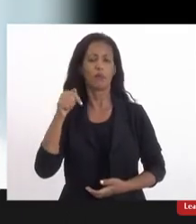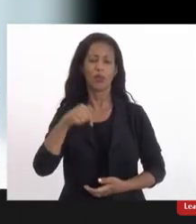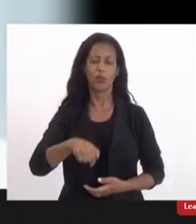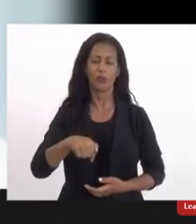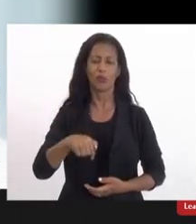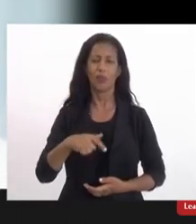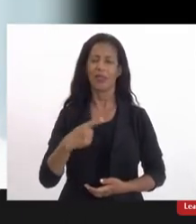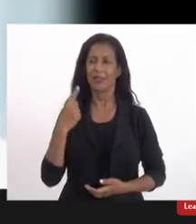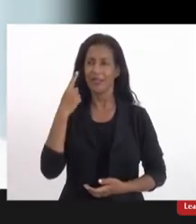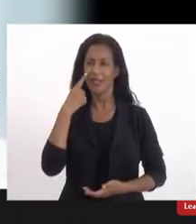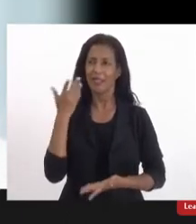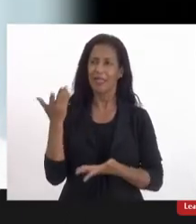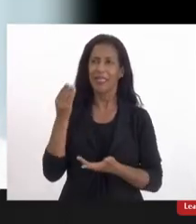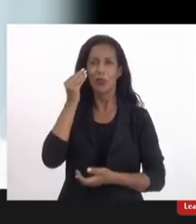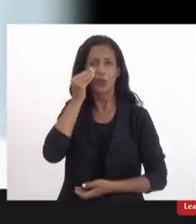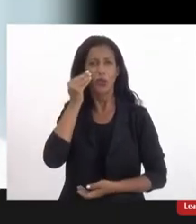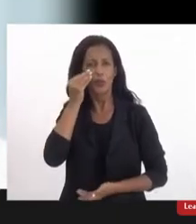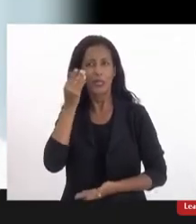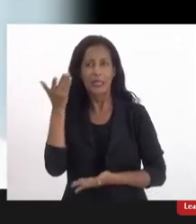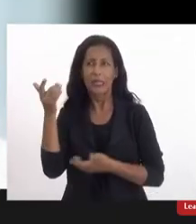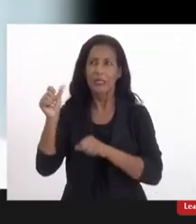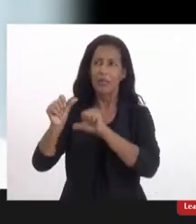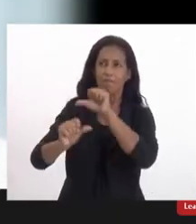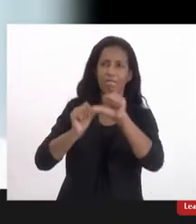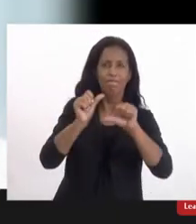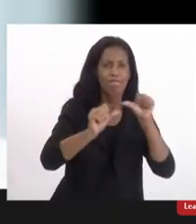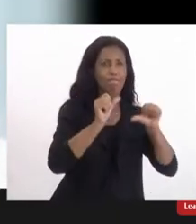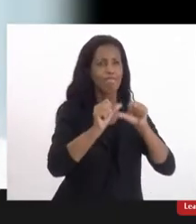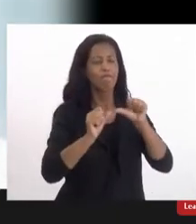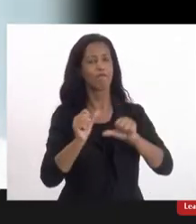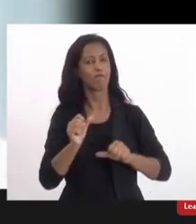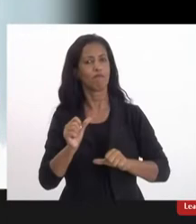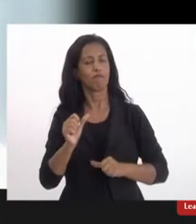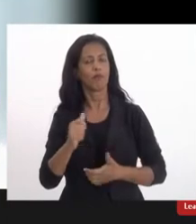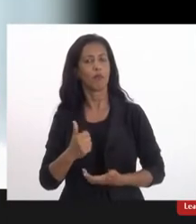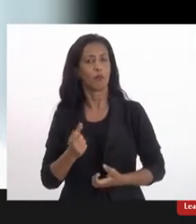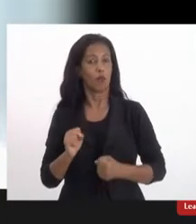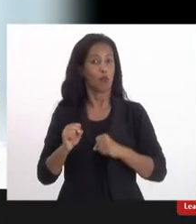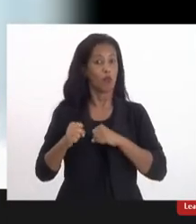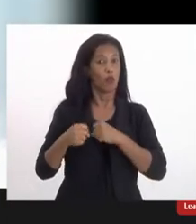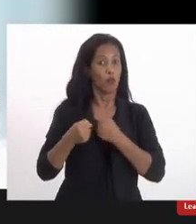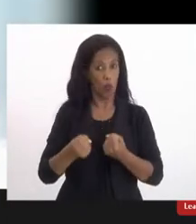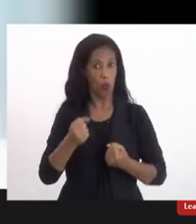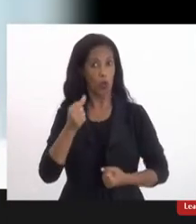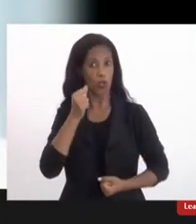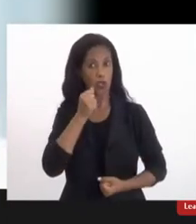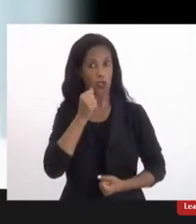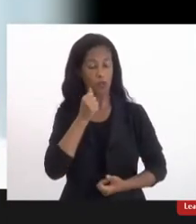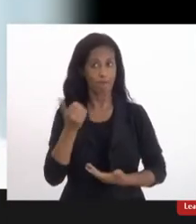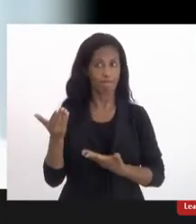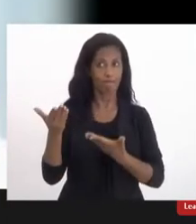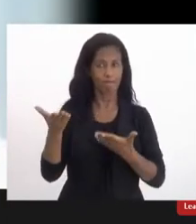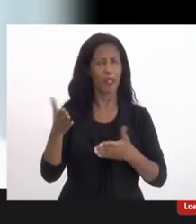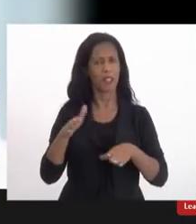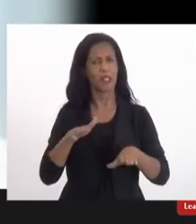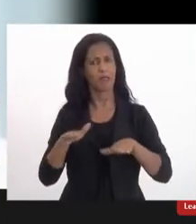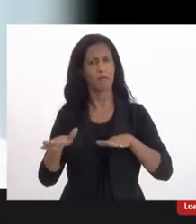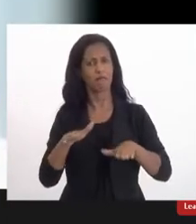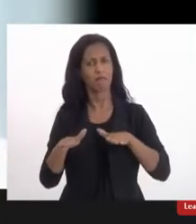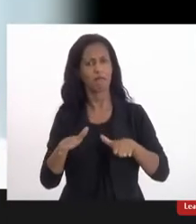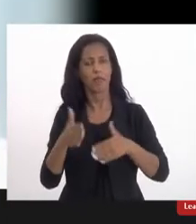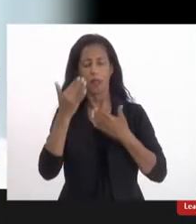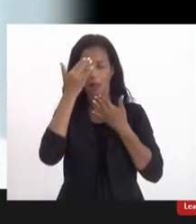mulheres que são experiências muito fortes são mulheres muito fortes nesse movimento